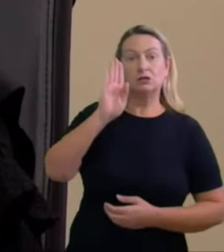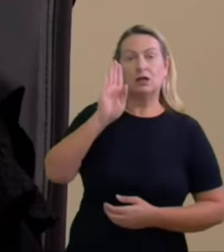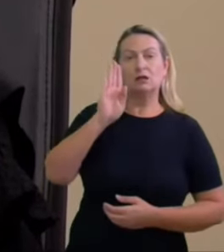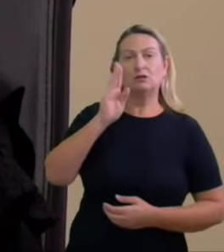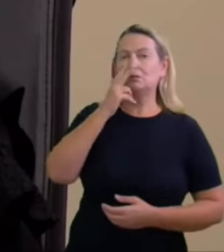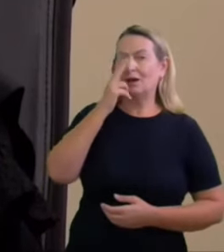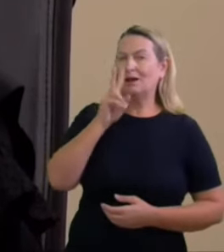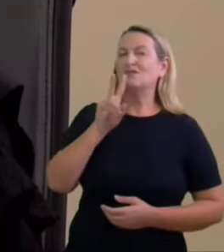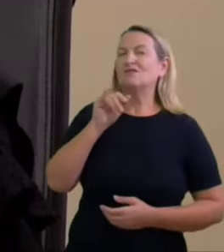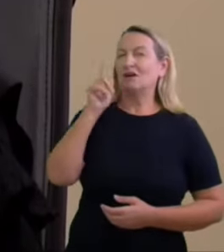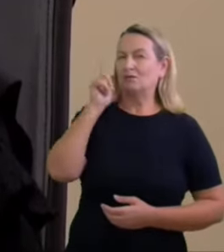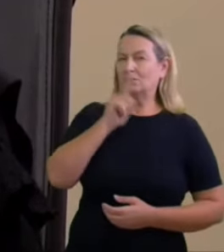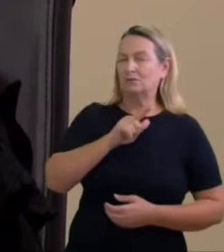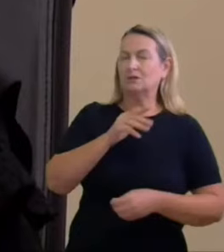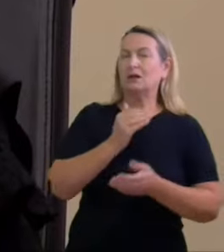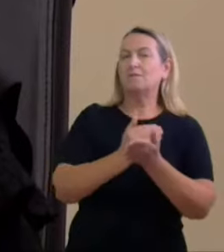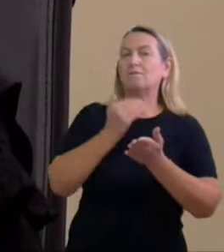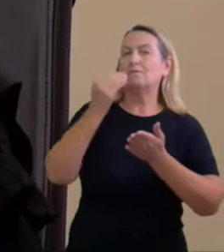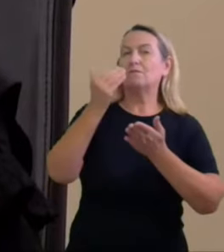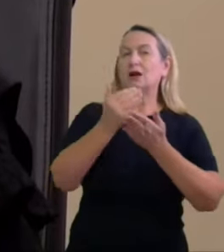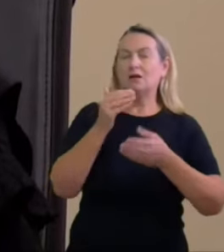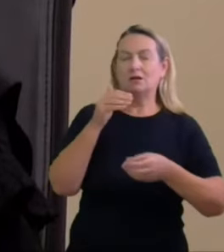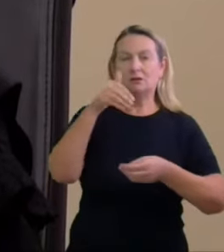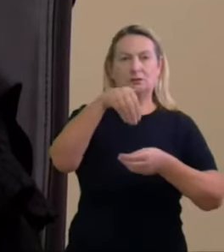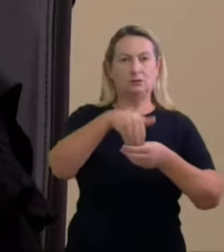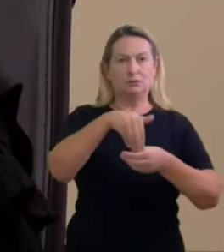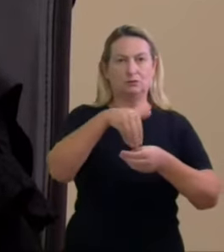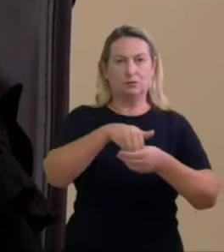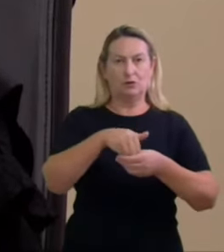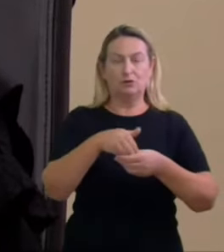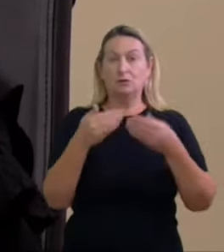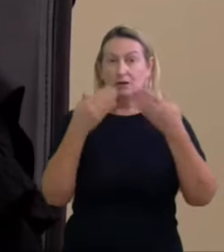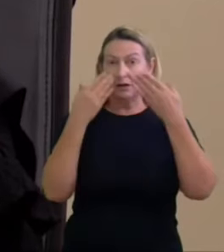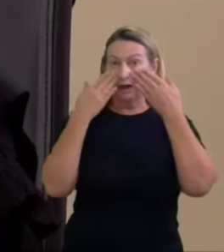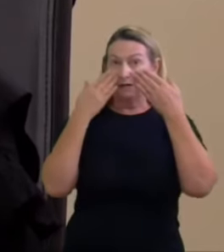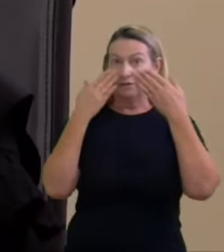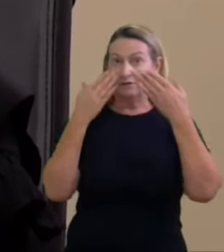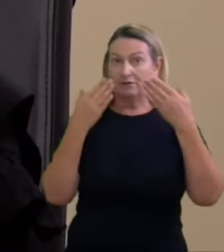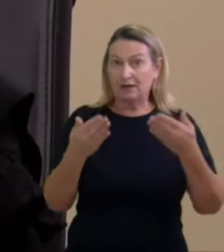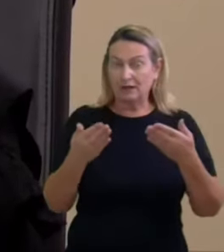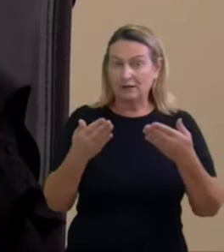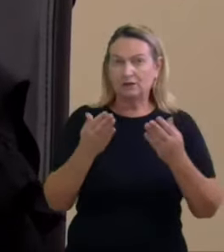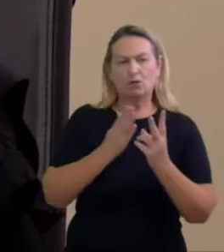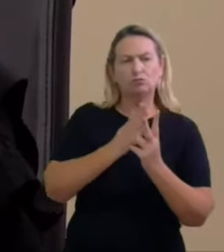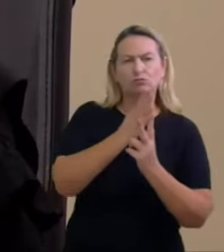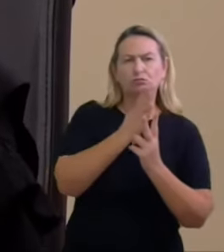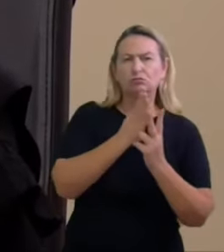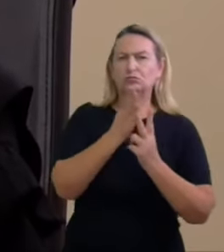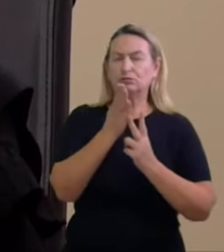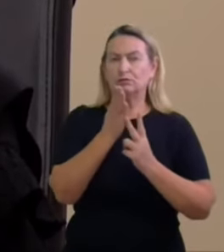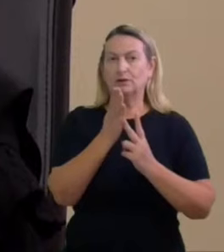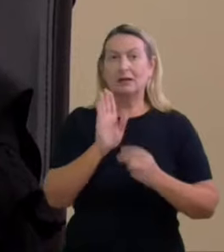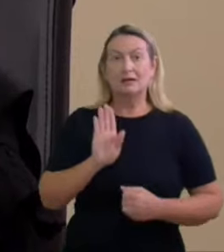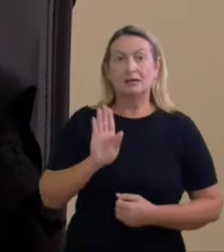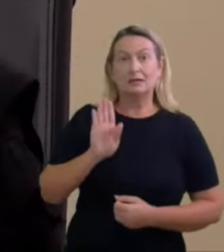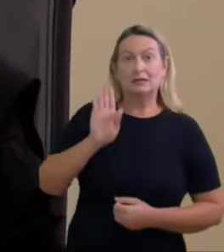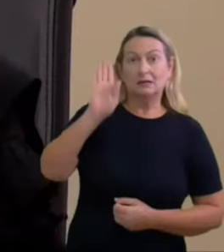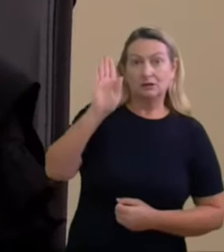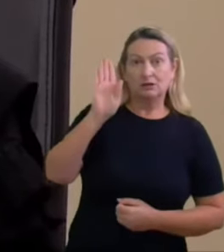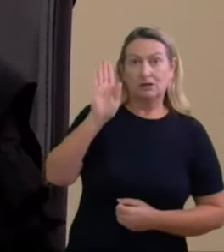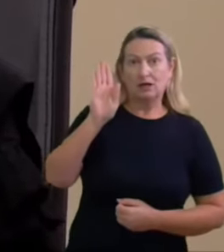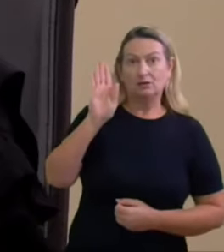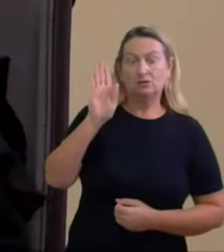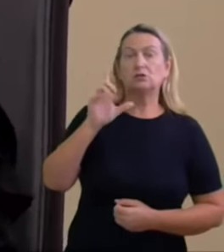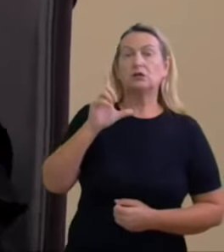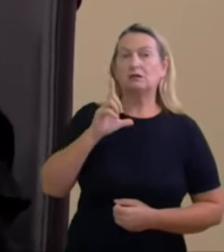votos estamos diante do paradoxo do Tostines os candidatos que tem o potencial de fazer